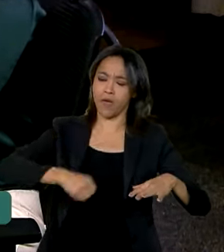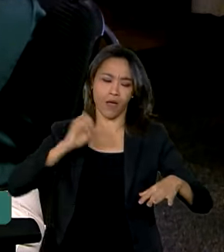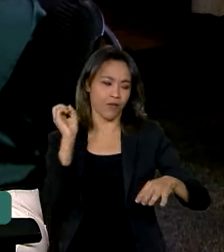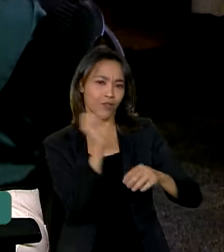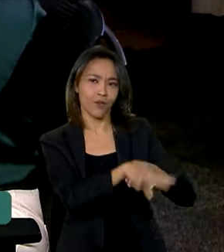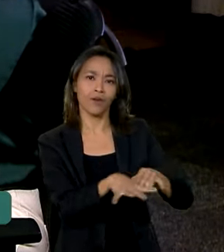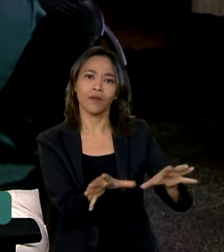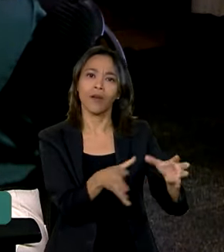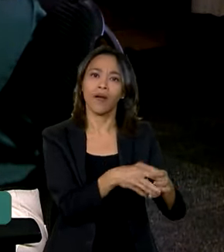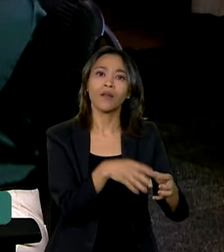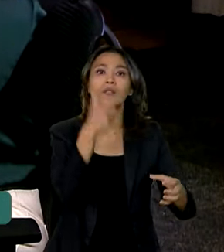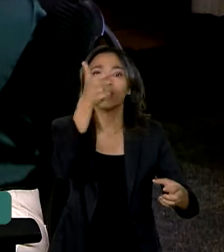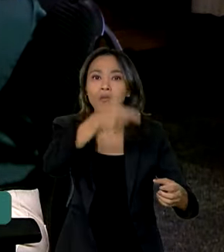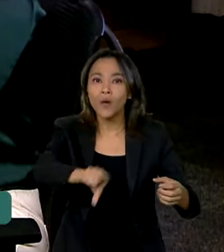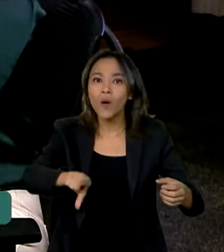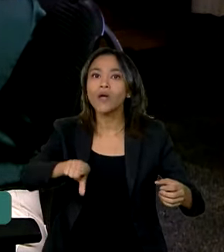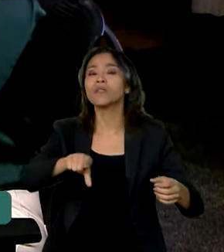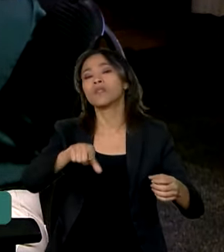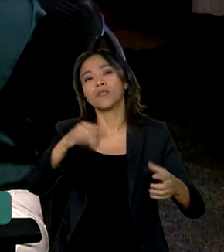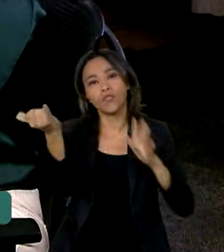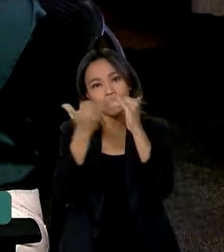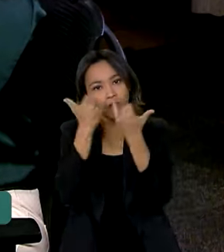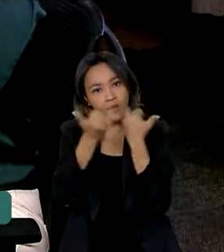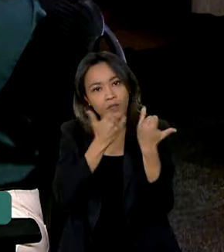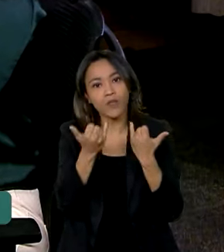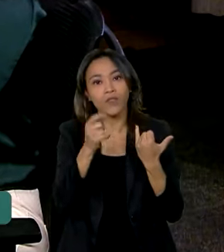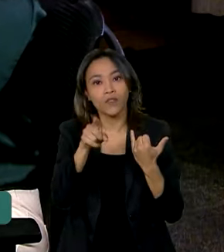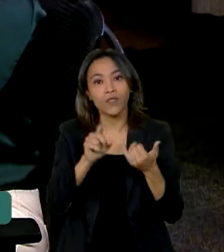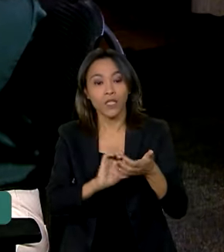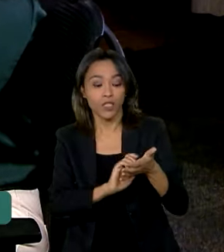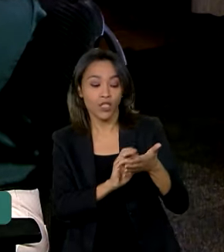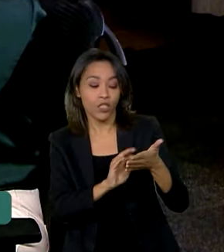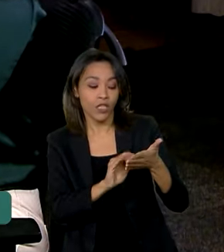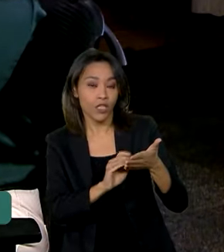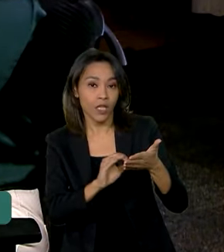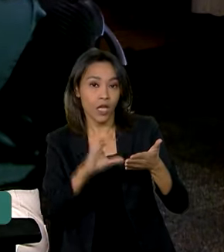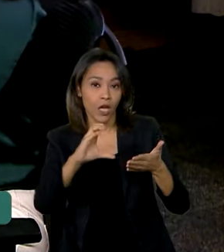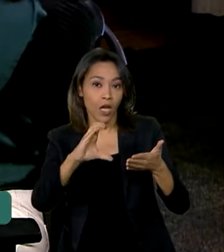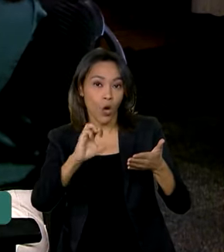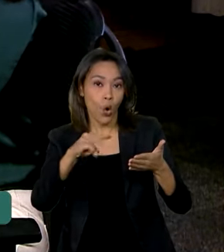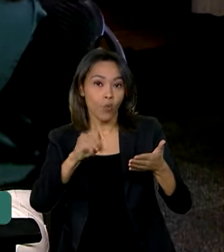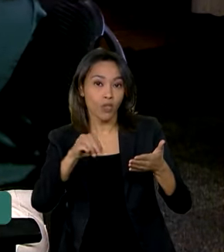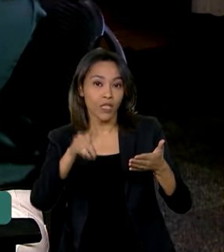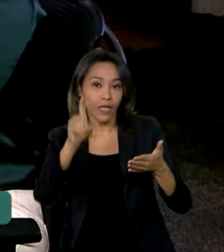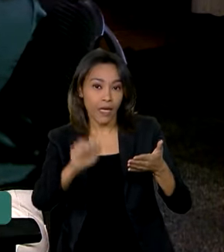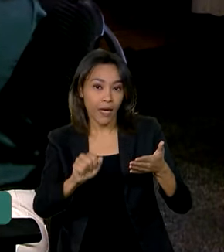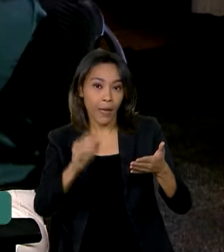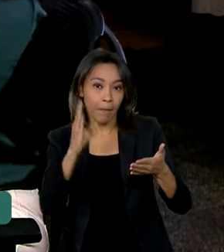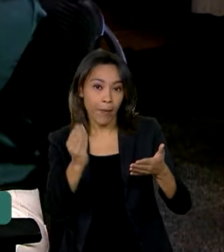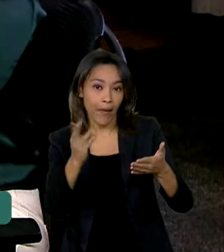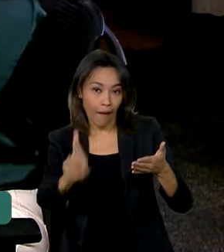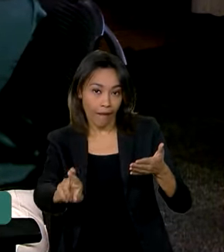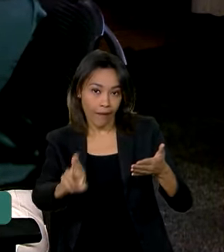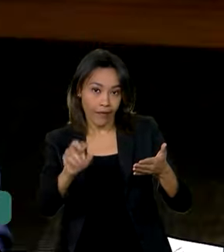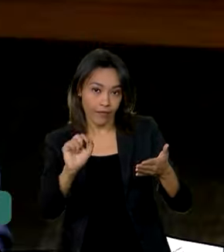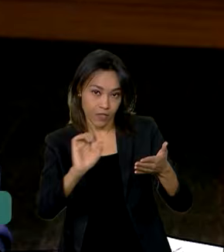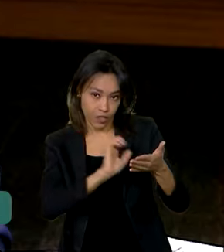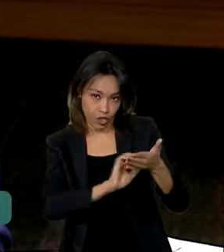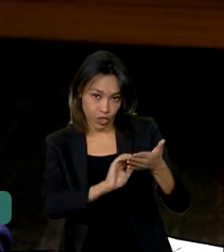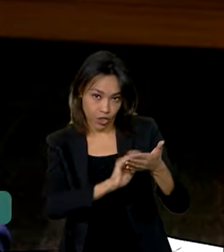forma ainda mais completa. Digite Comunica.br no Google. Comunica.br.